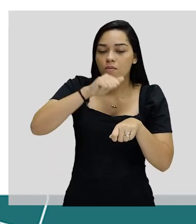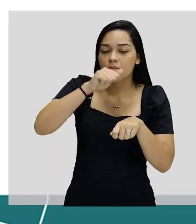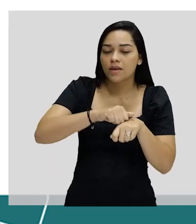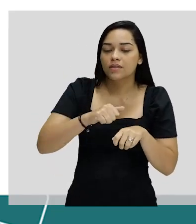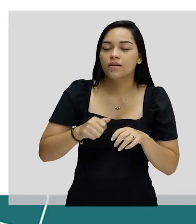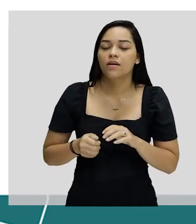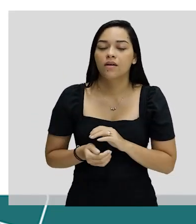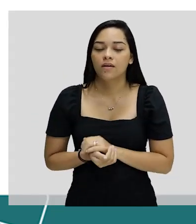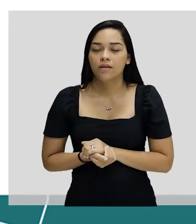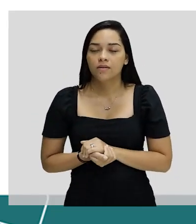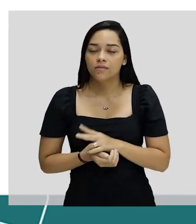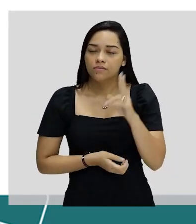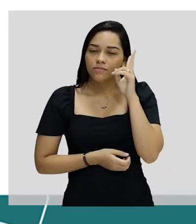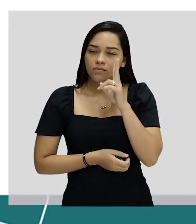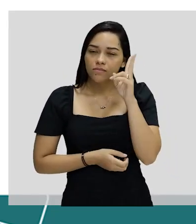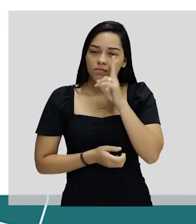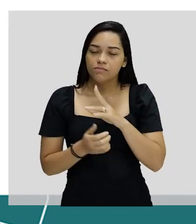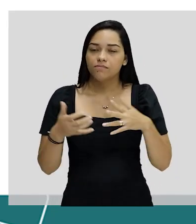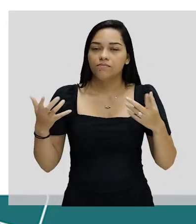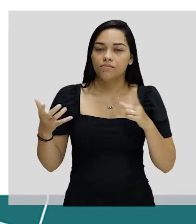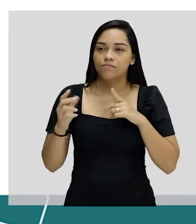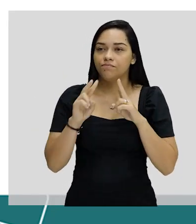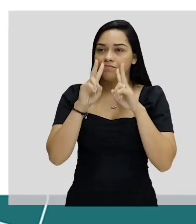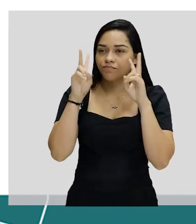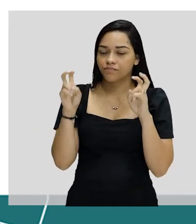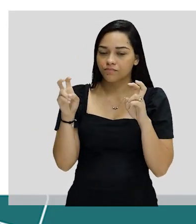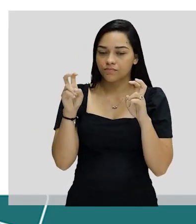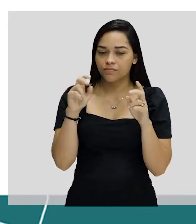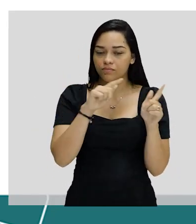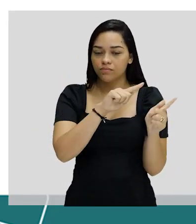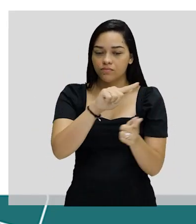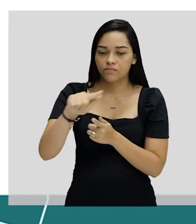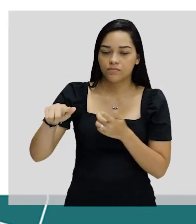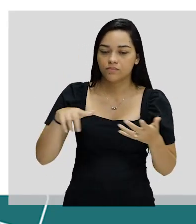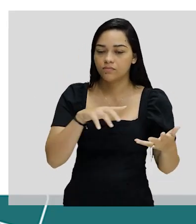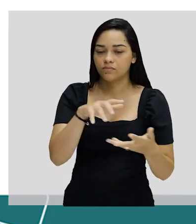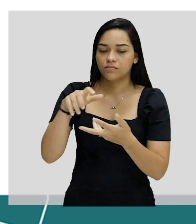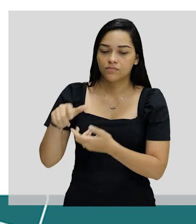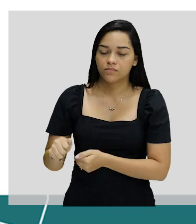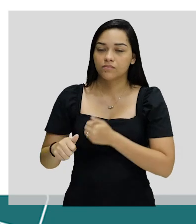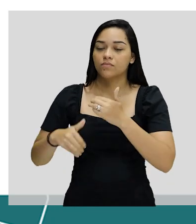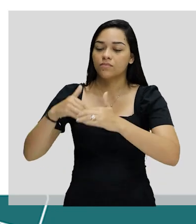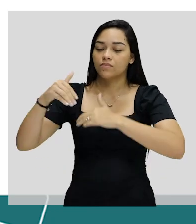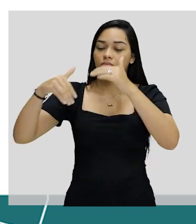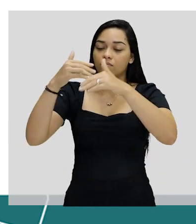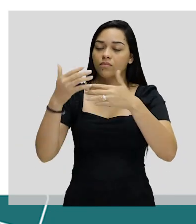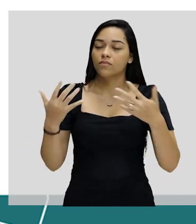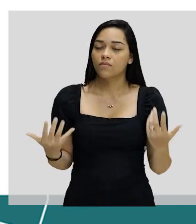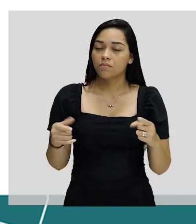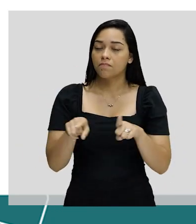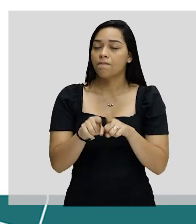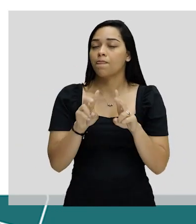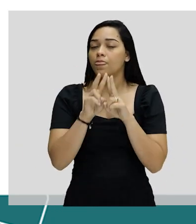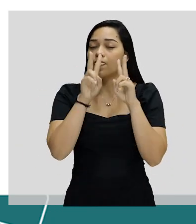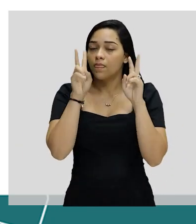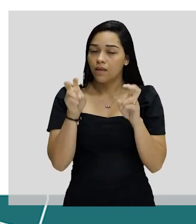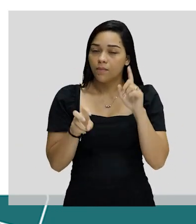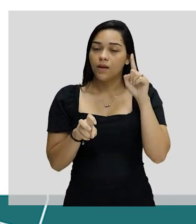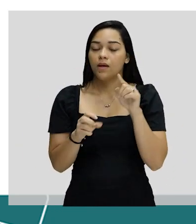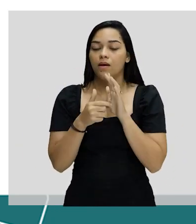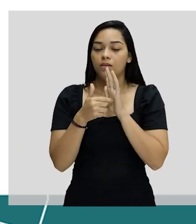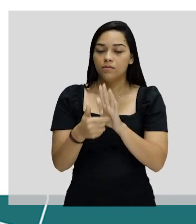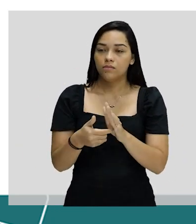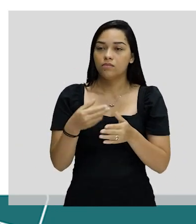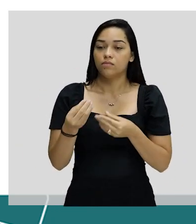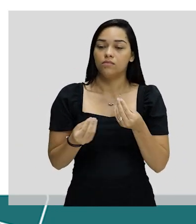pobreza. Lembrando que a gente está tratando de temas como globalização, desenvolvimento, etc. E aí esse tema da pobreza também aparece